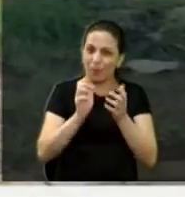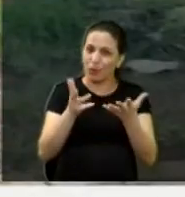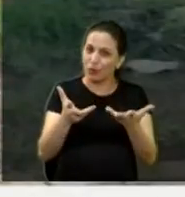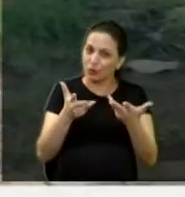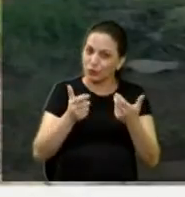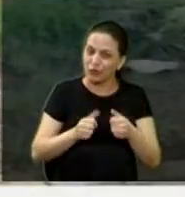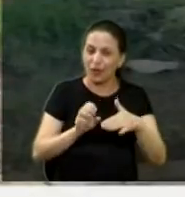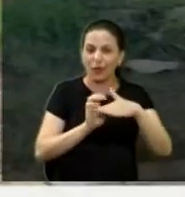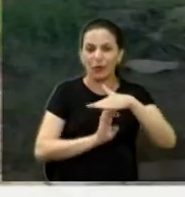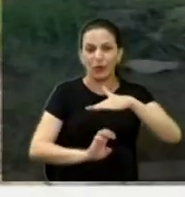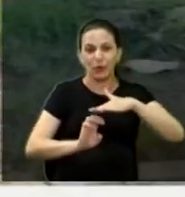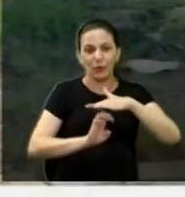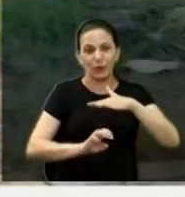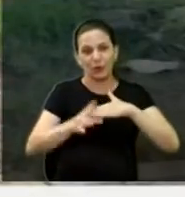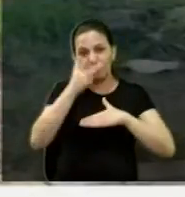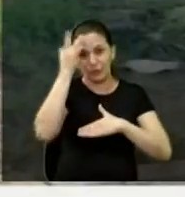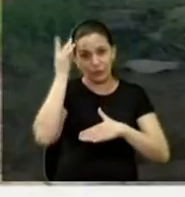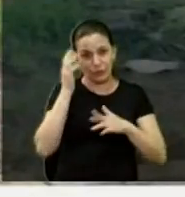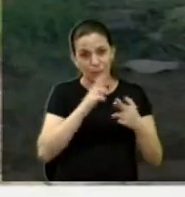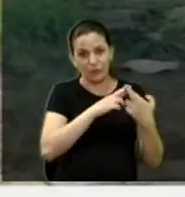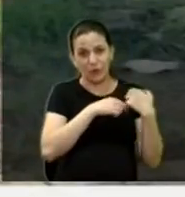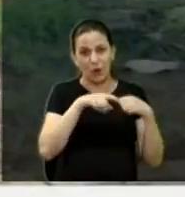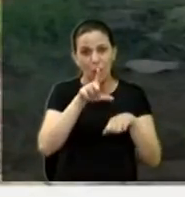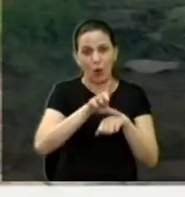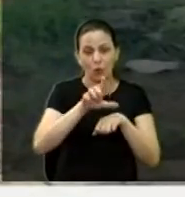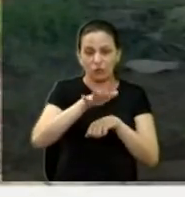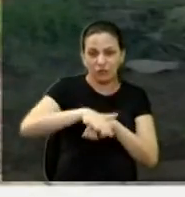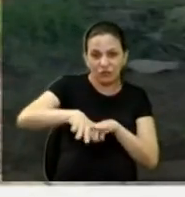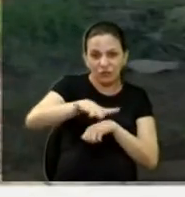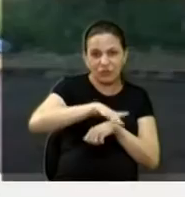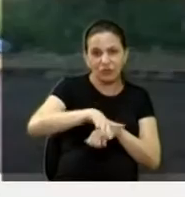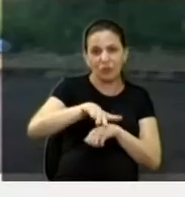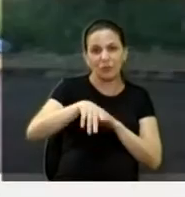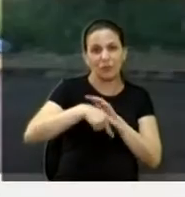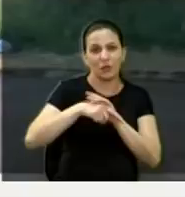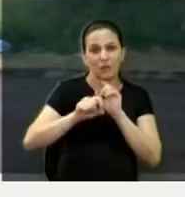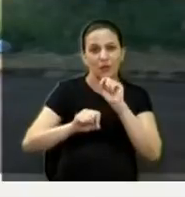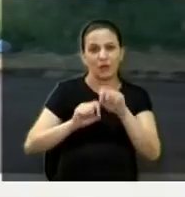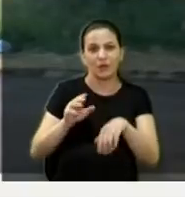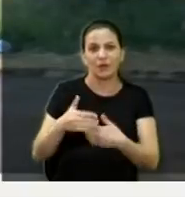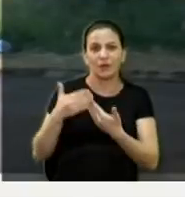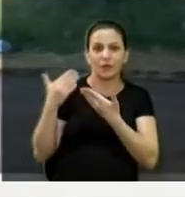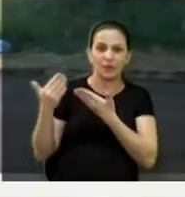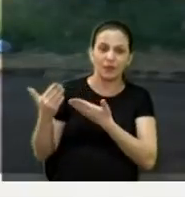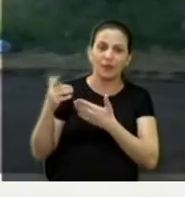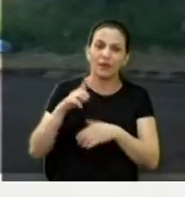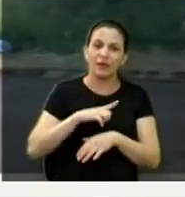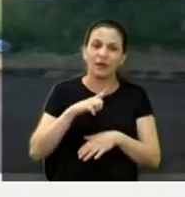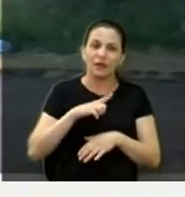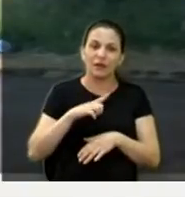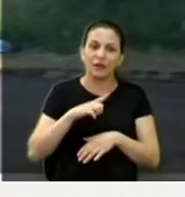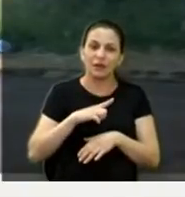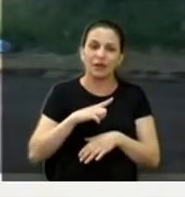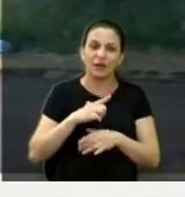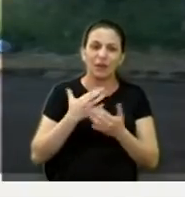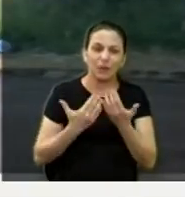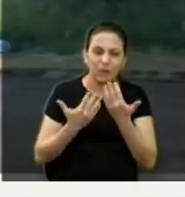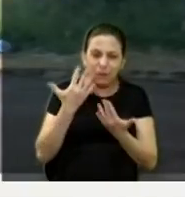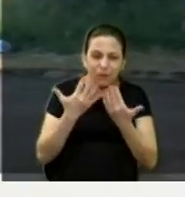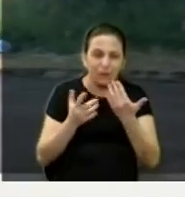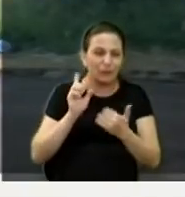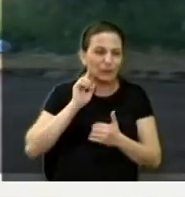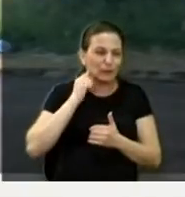empresário, por um comerciante da região da Vila Xavier. Próxima foto, nós temos ali um mato muito alto, entulho